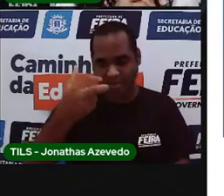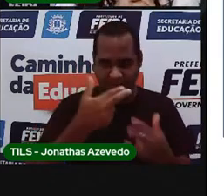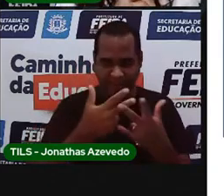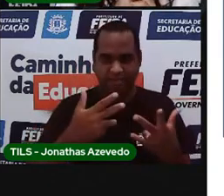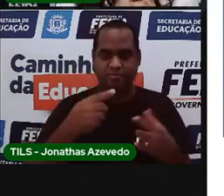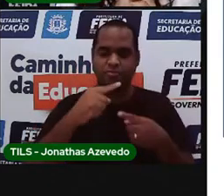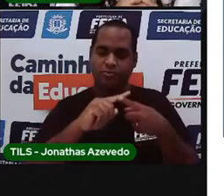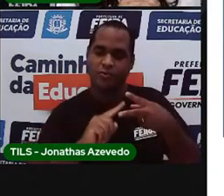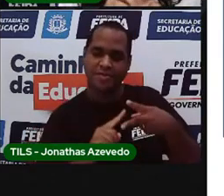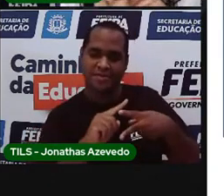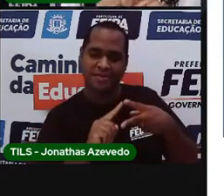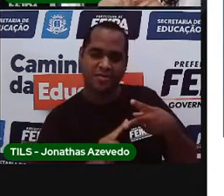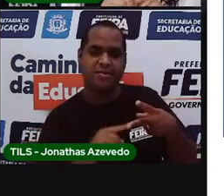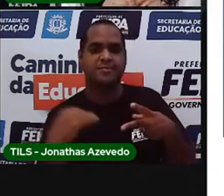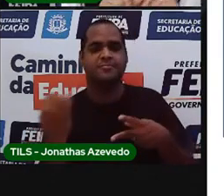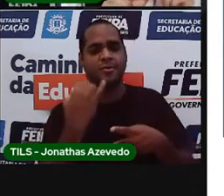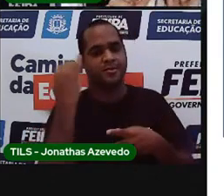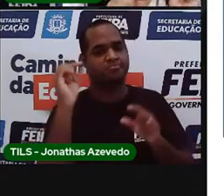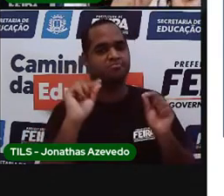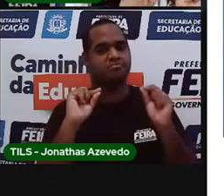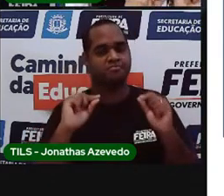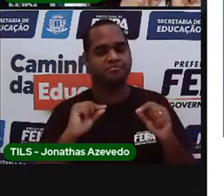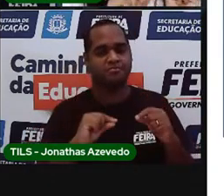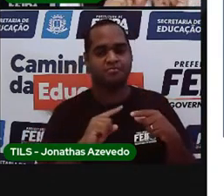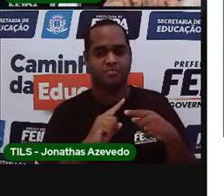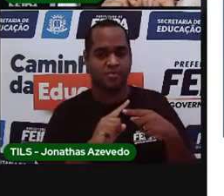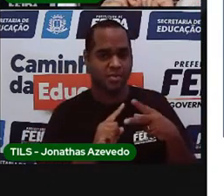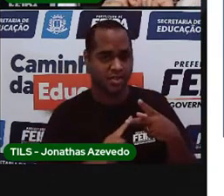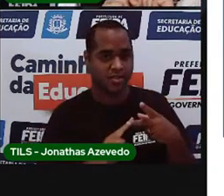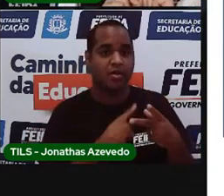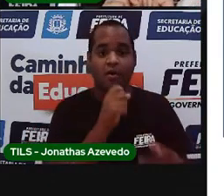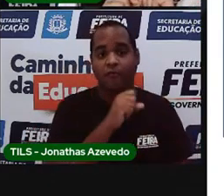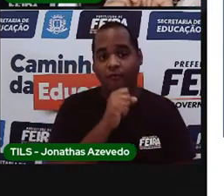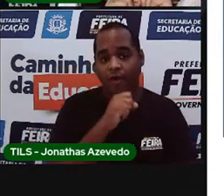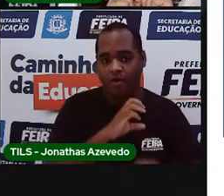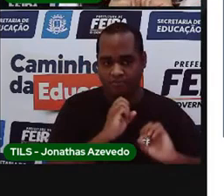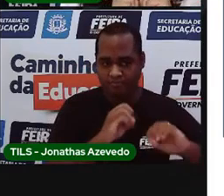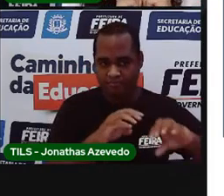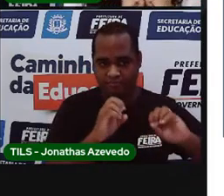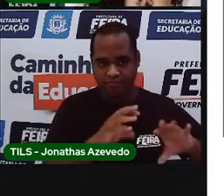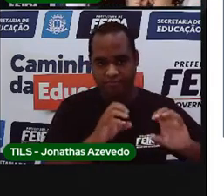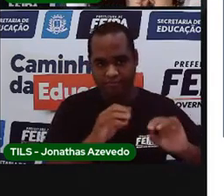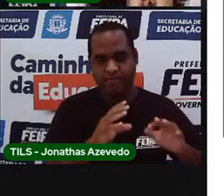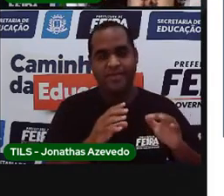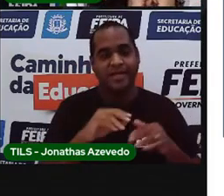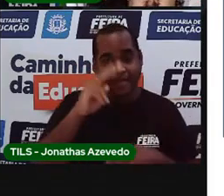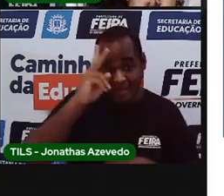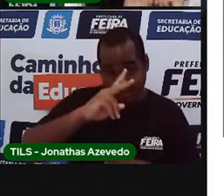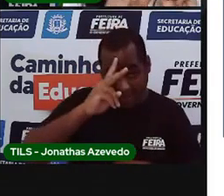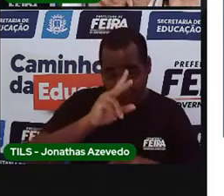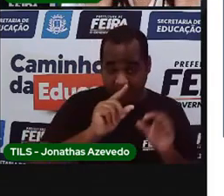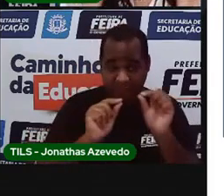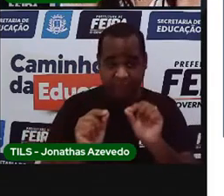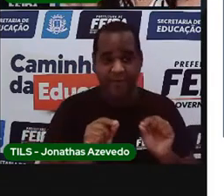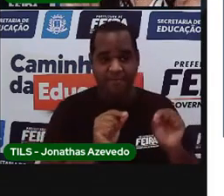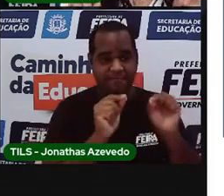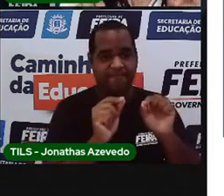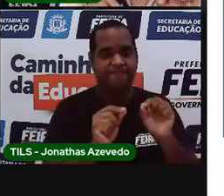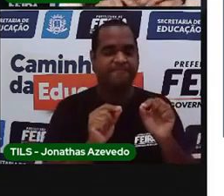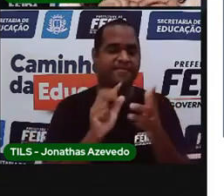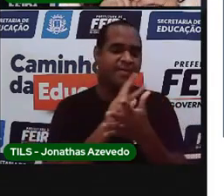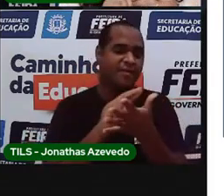coisas. Que foi a avó que ensinou. Você lembra quais foram as